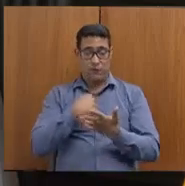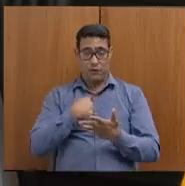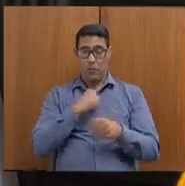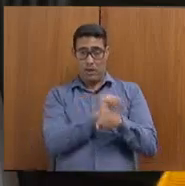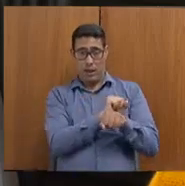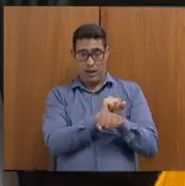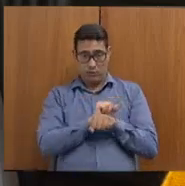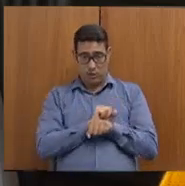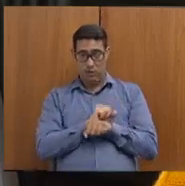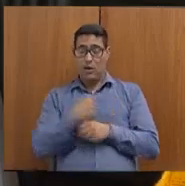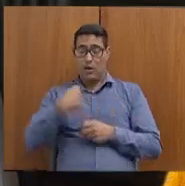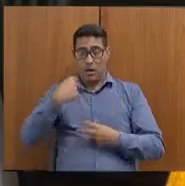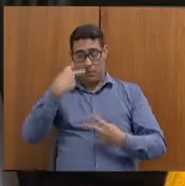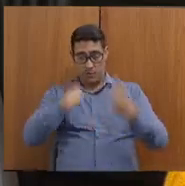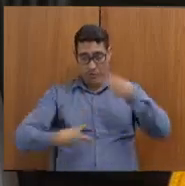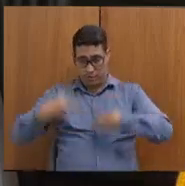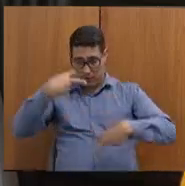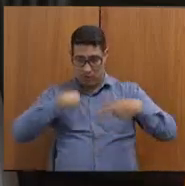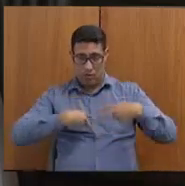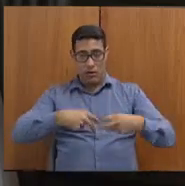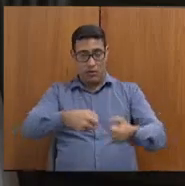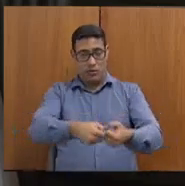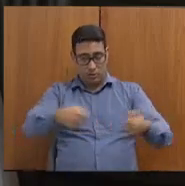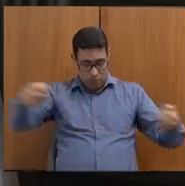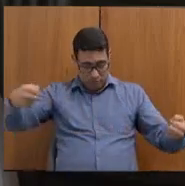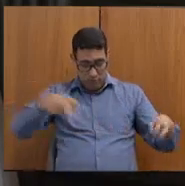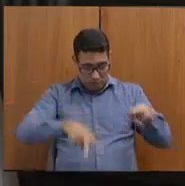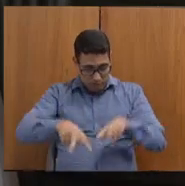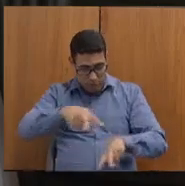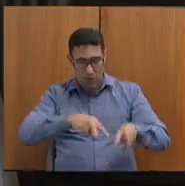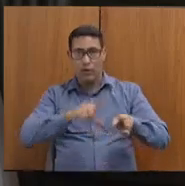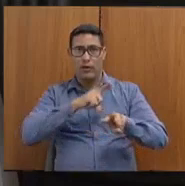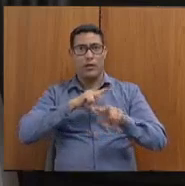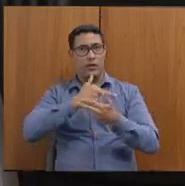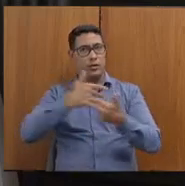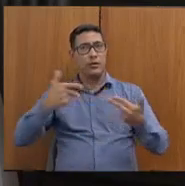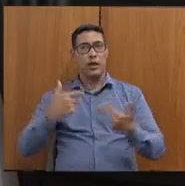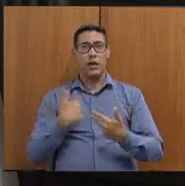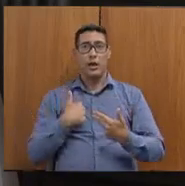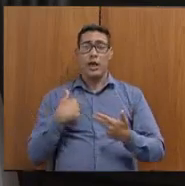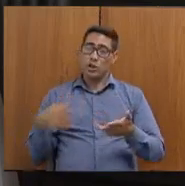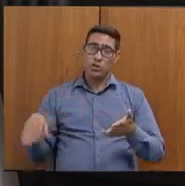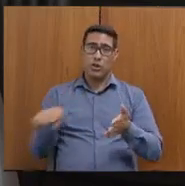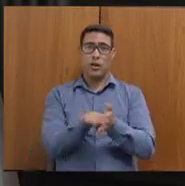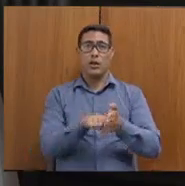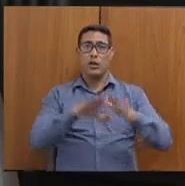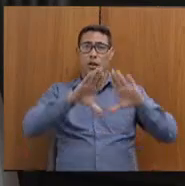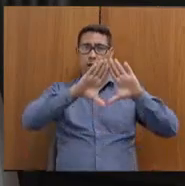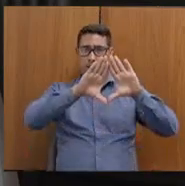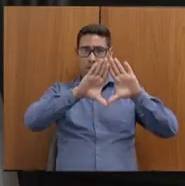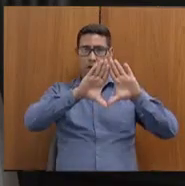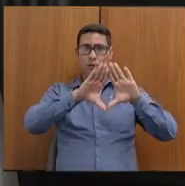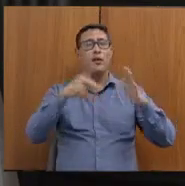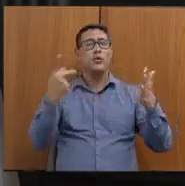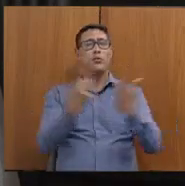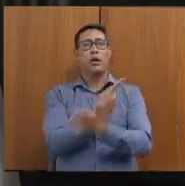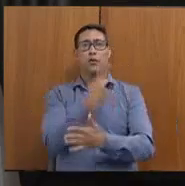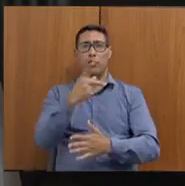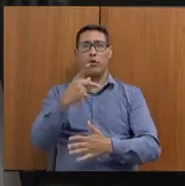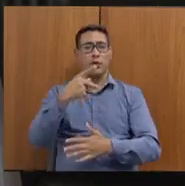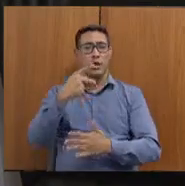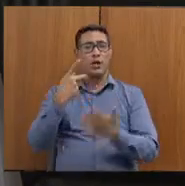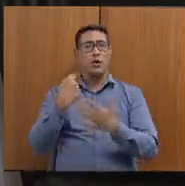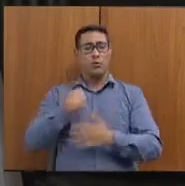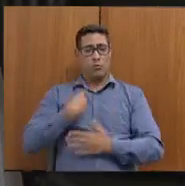que vai fazer. Aqui na própria Assembleia, quando eu cheguei, eu podia citar umas três situações que eu vivi. E até